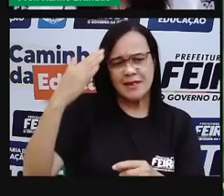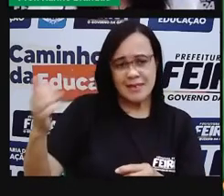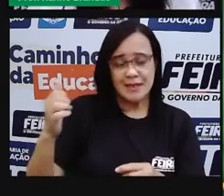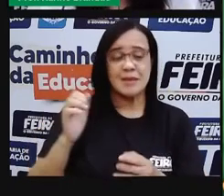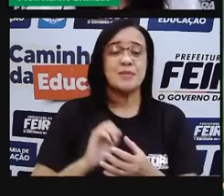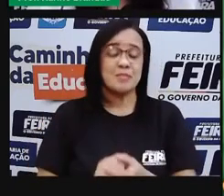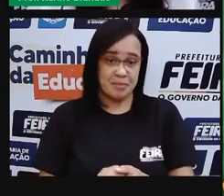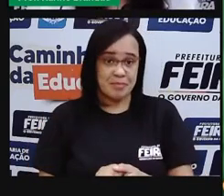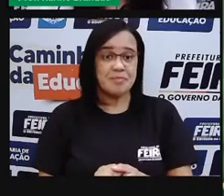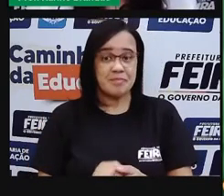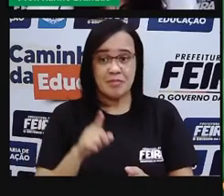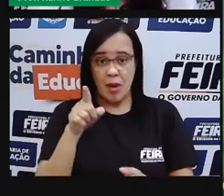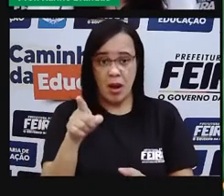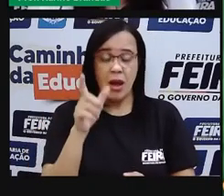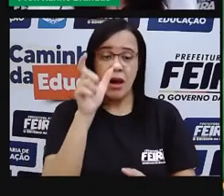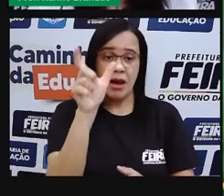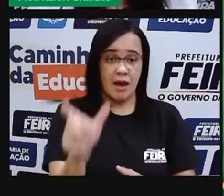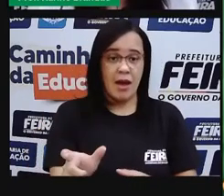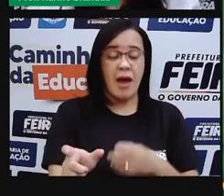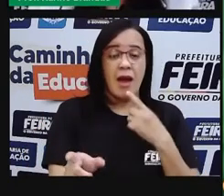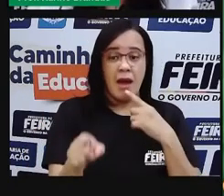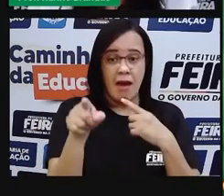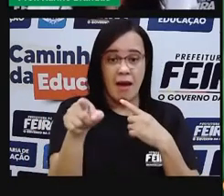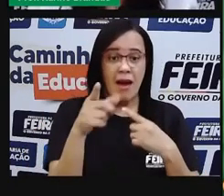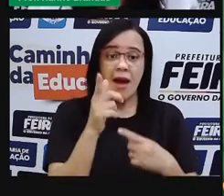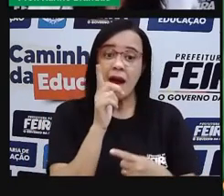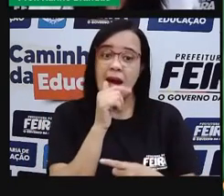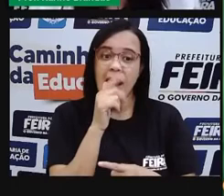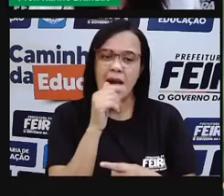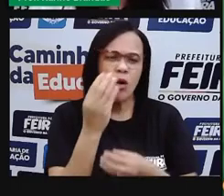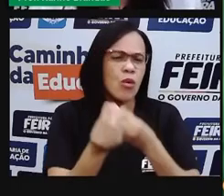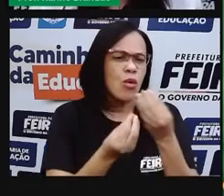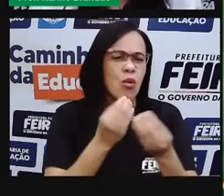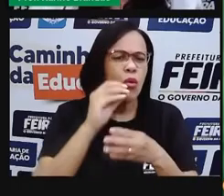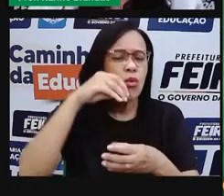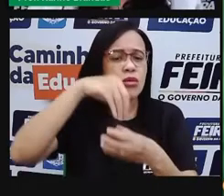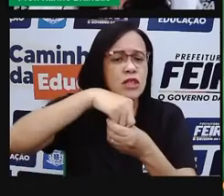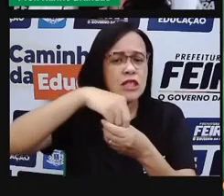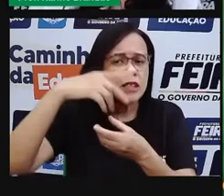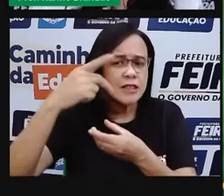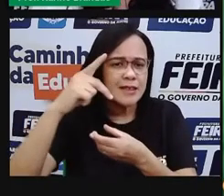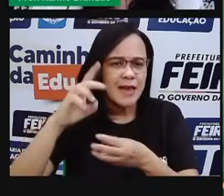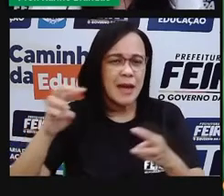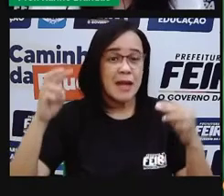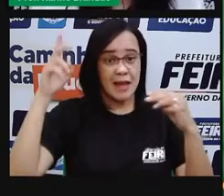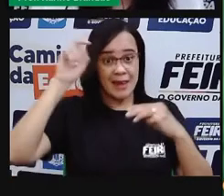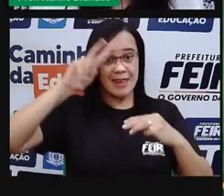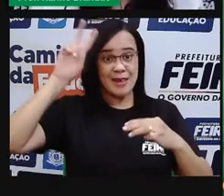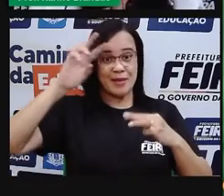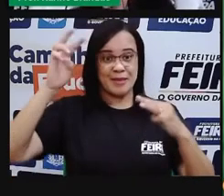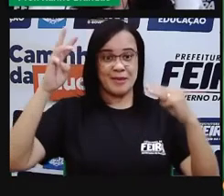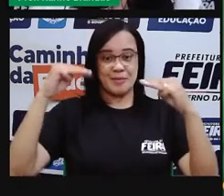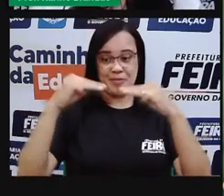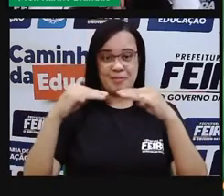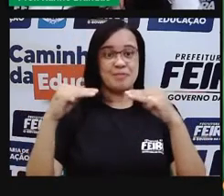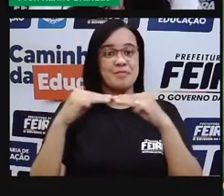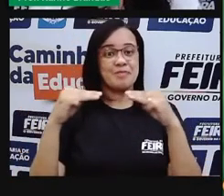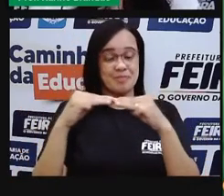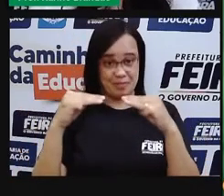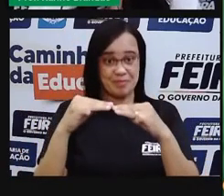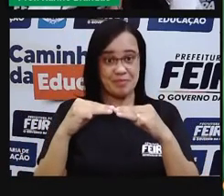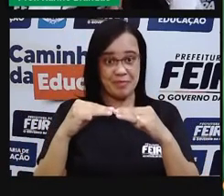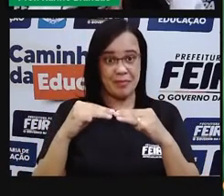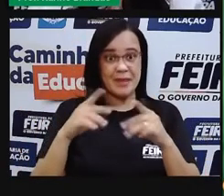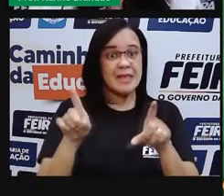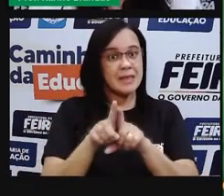experimentar, que a água tem massa. Ela tem uma matéria ali. Além disso, a água ocupa um lugar no